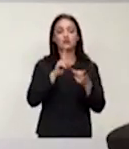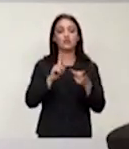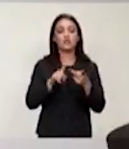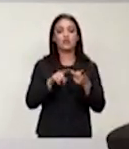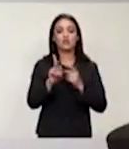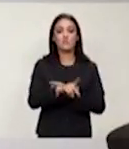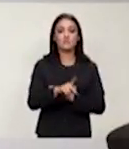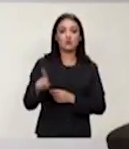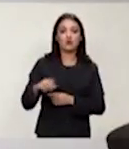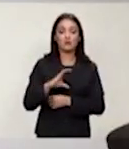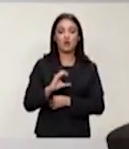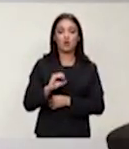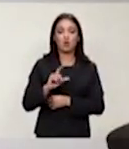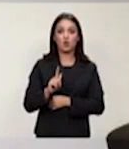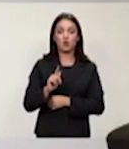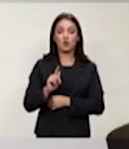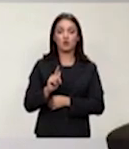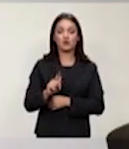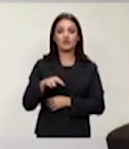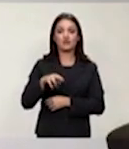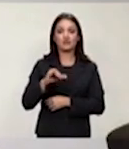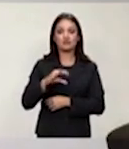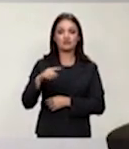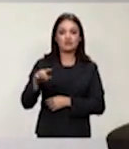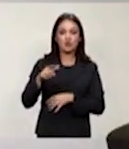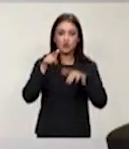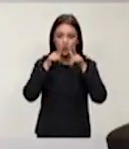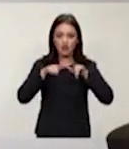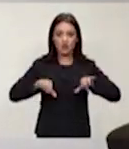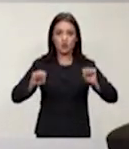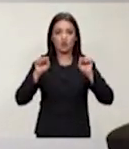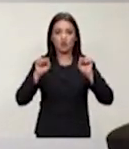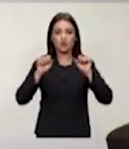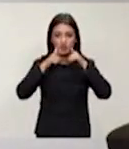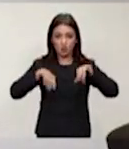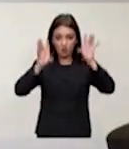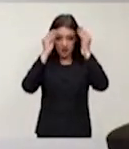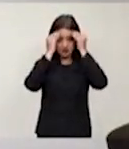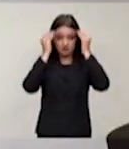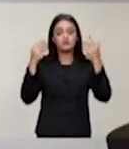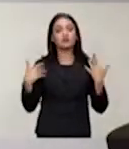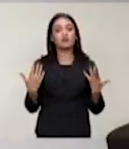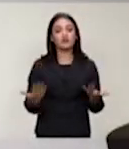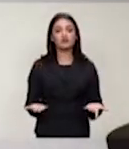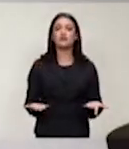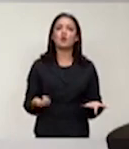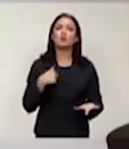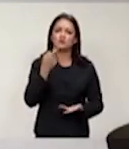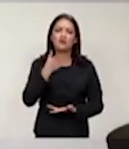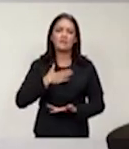de cognição e linguagem da Universidade Estadual do Norte Fluminense e do Instituto Federal Fluminense. E por que digo isso?